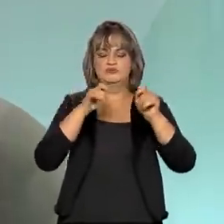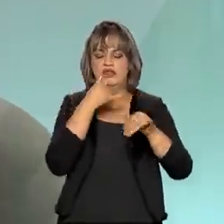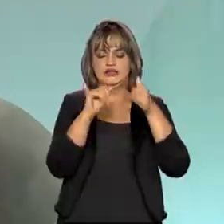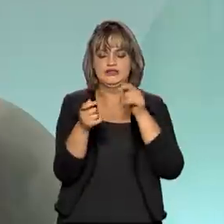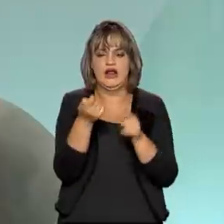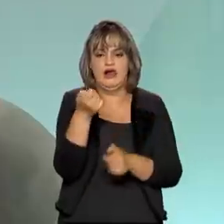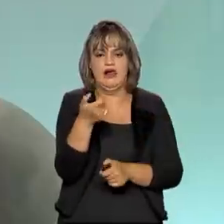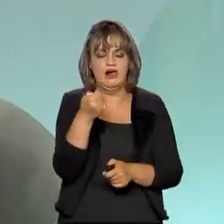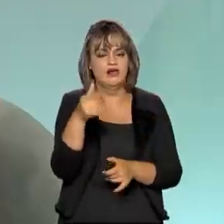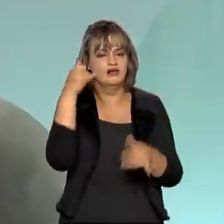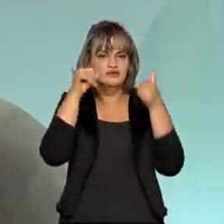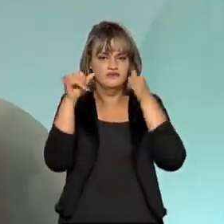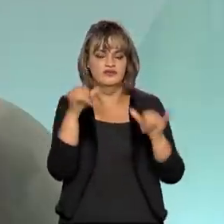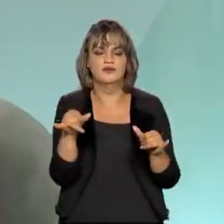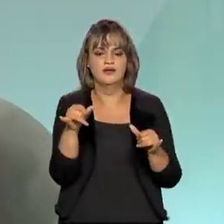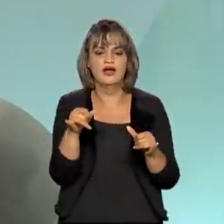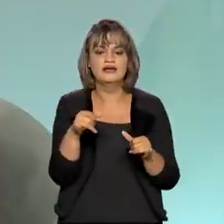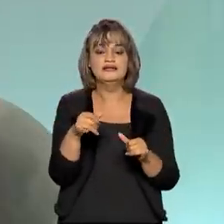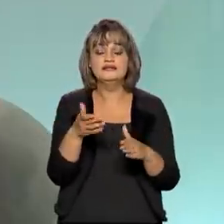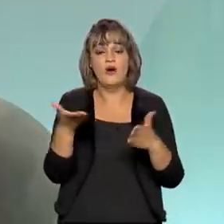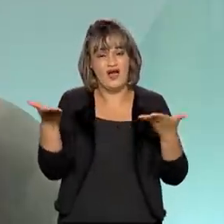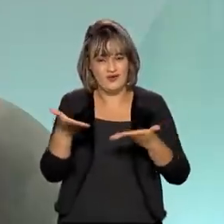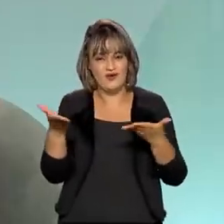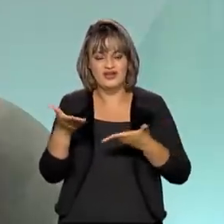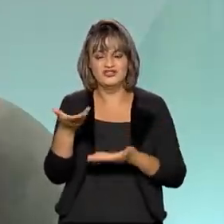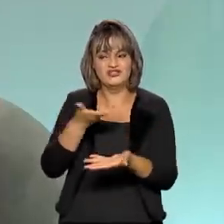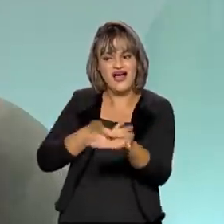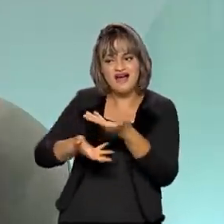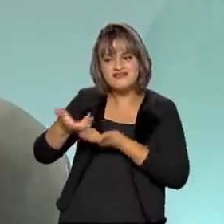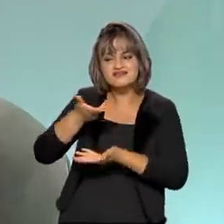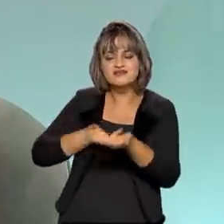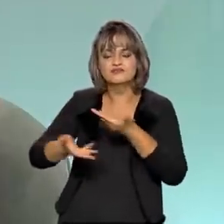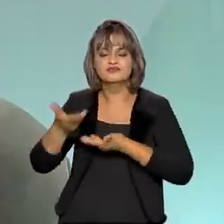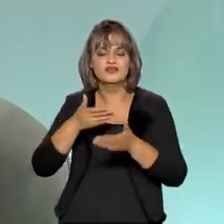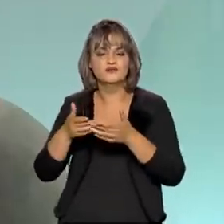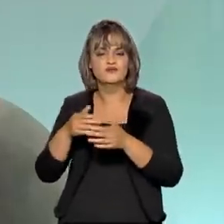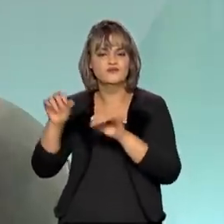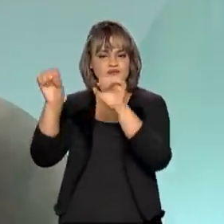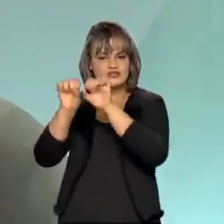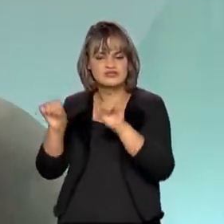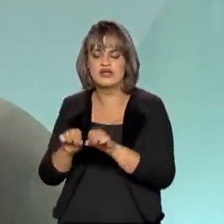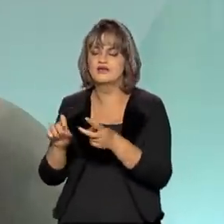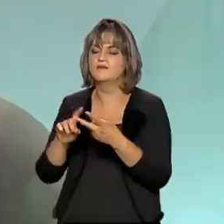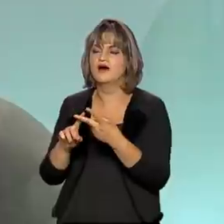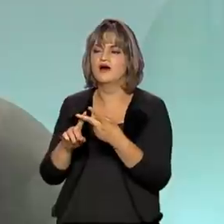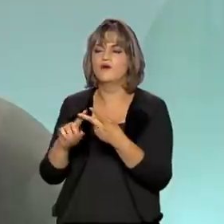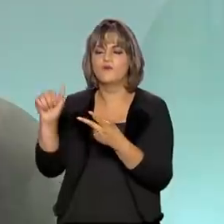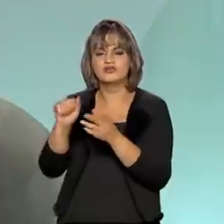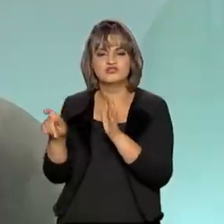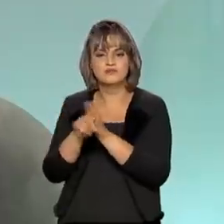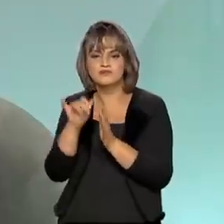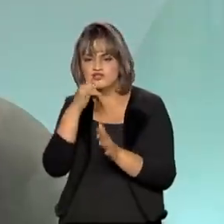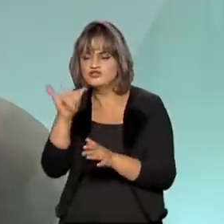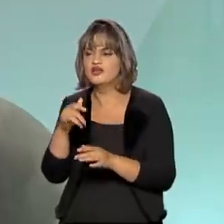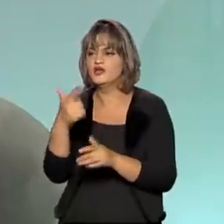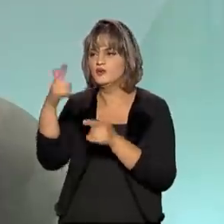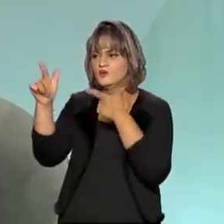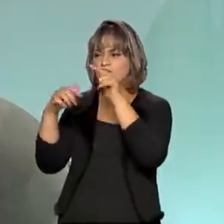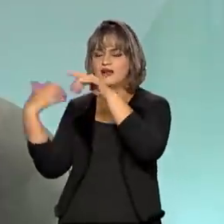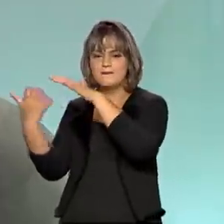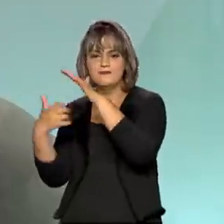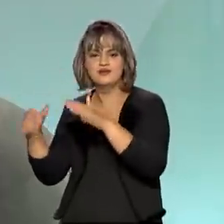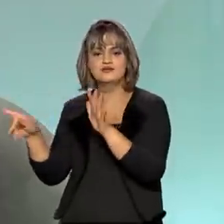Então, hoje, nós temos uma interação muito forte com o Operador Nacional do Sistema, com a Agência Nacional de Energia Elétrica e com todas as demais